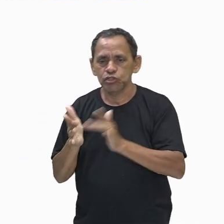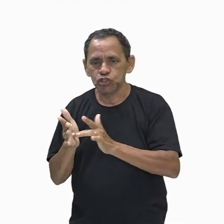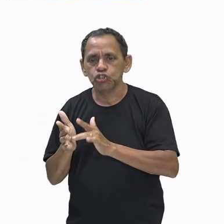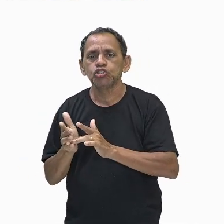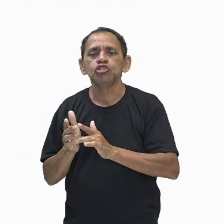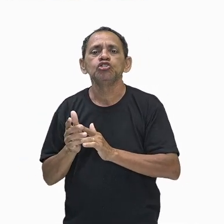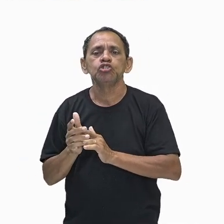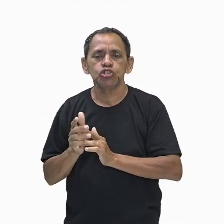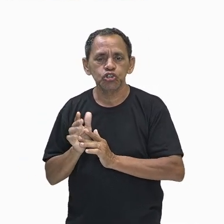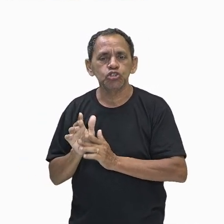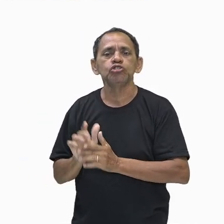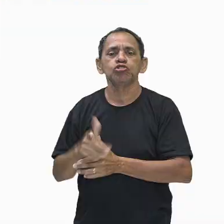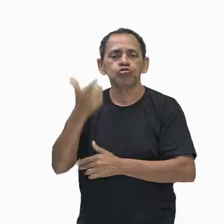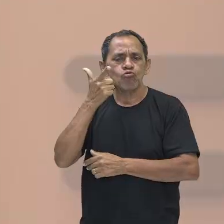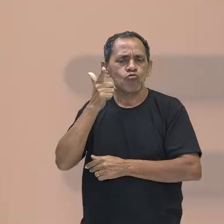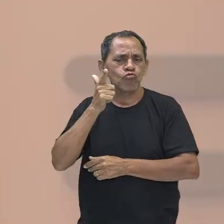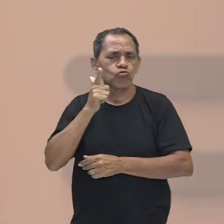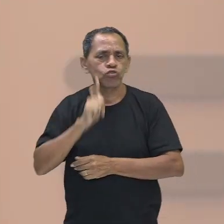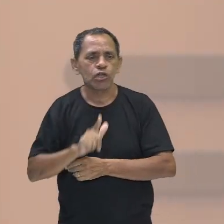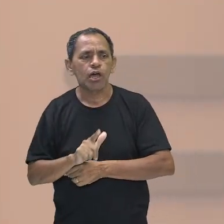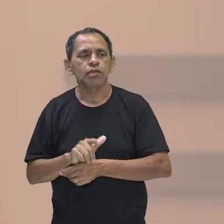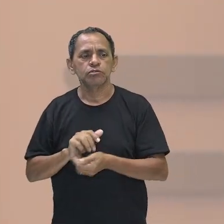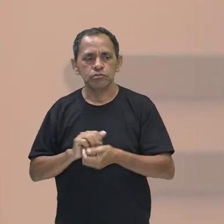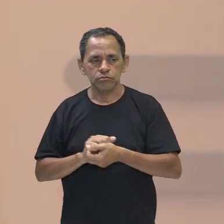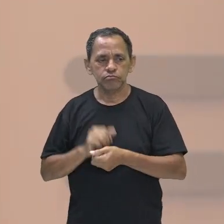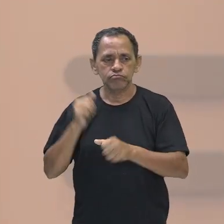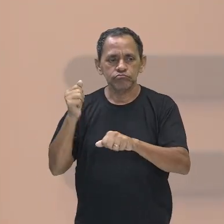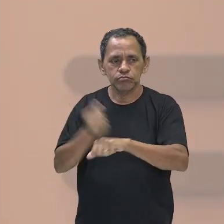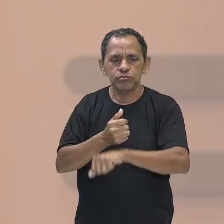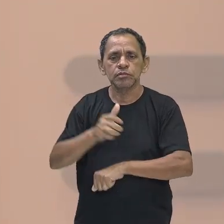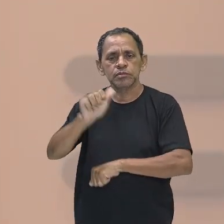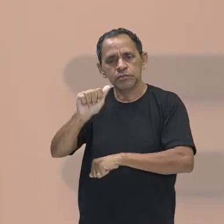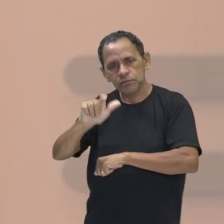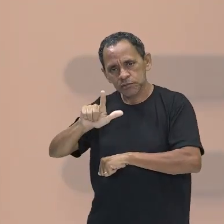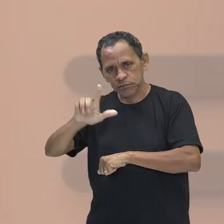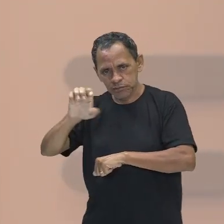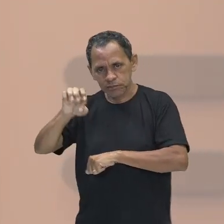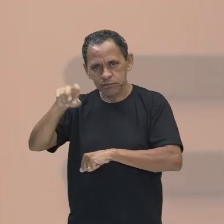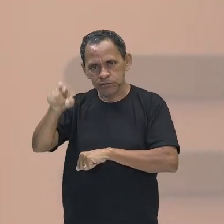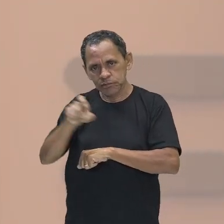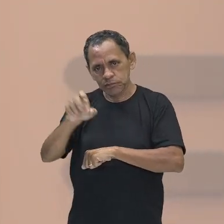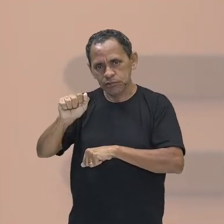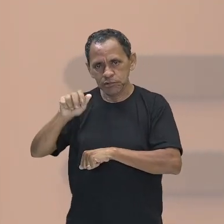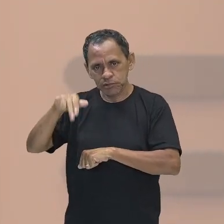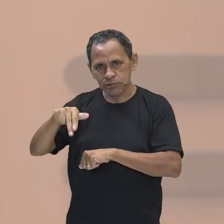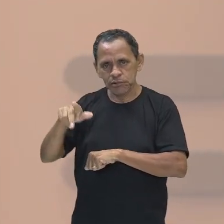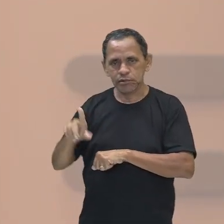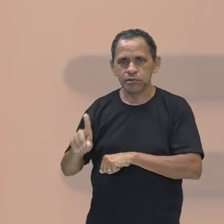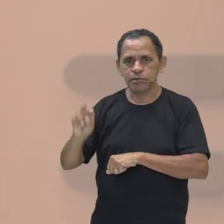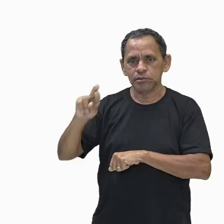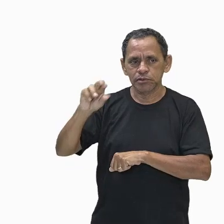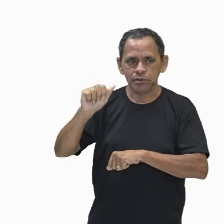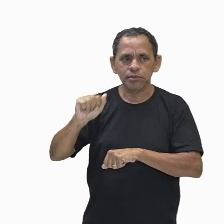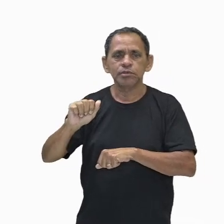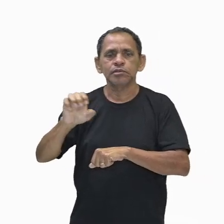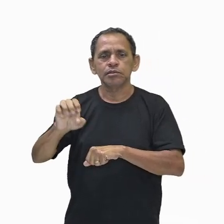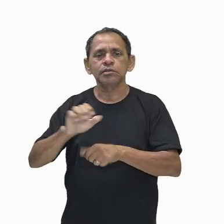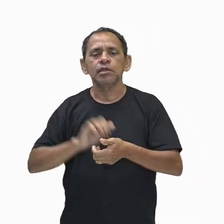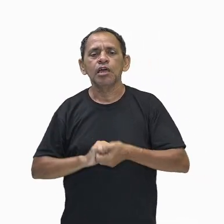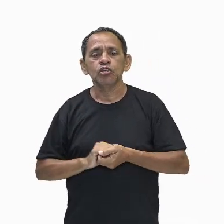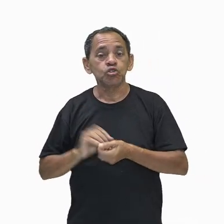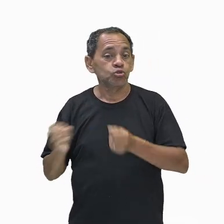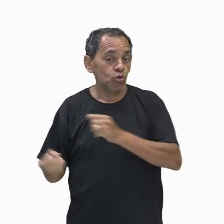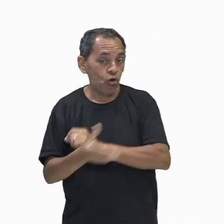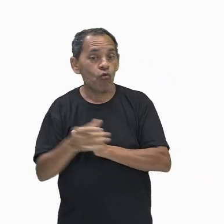Alexandre o Grande. E aí eu falo pra vocês alguns faraós, então, que são importantes deste novo império.